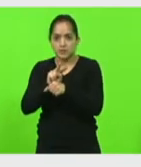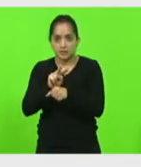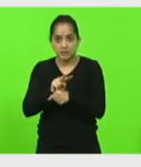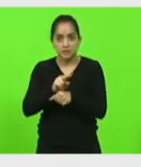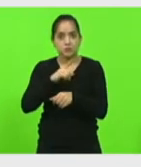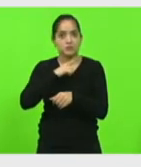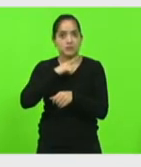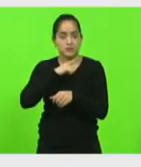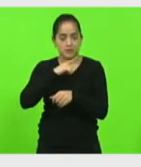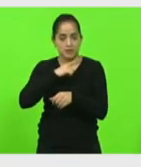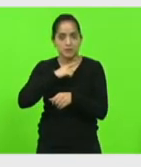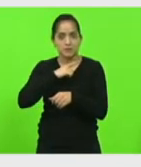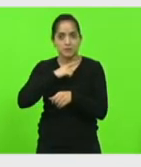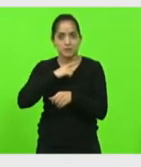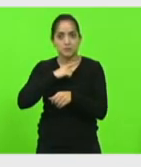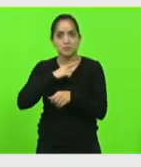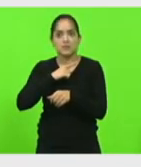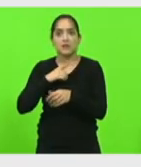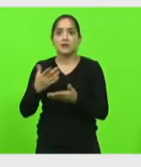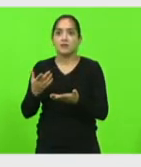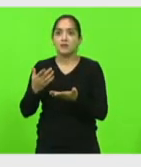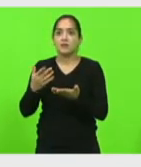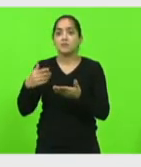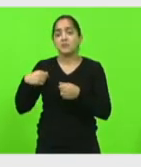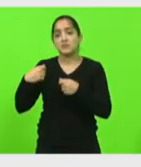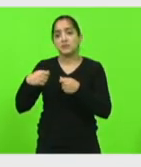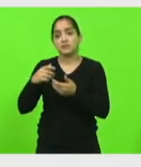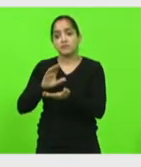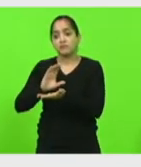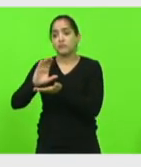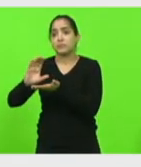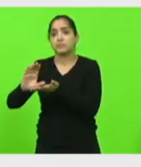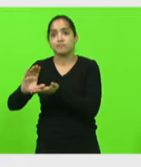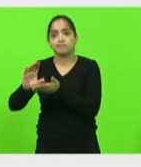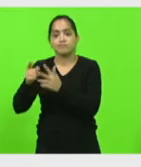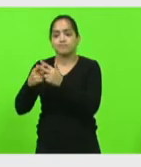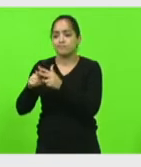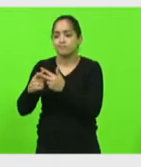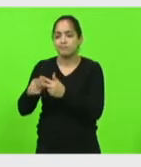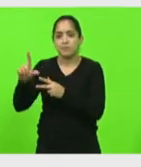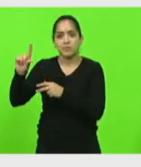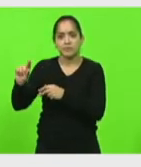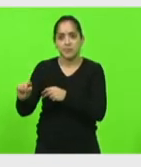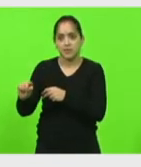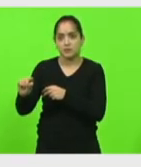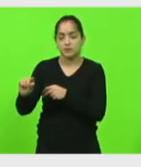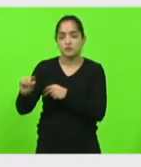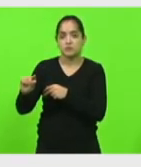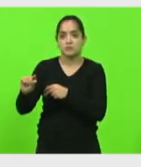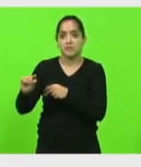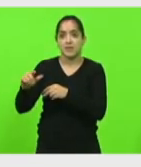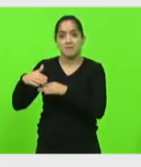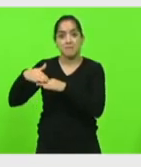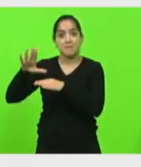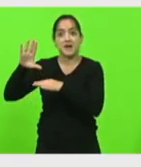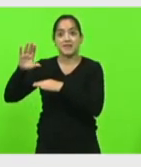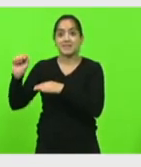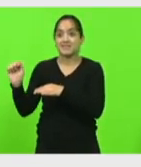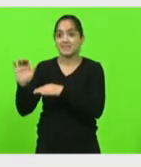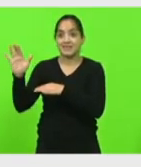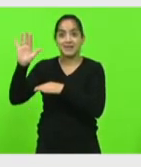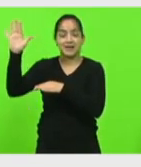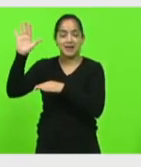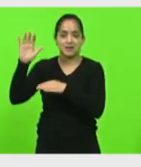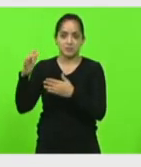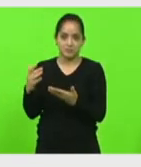teríamos que investir muito menos para restaurar restaurar é muito mais caro do que conservar pode ser até quatro vezes